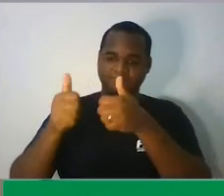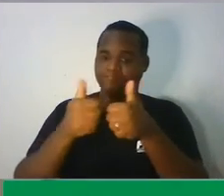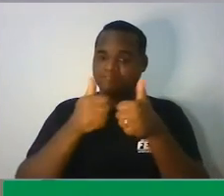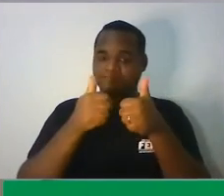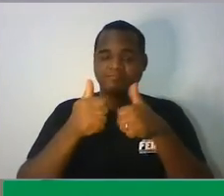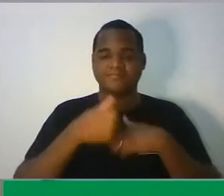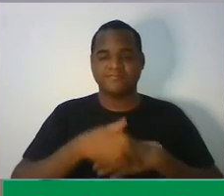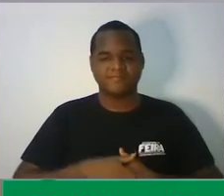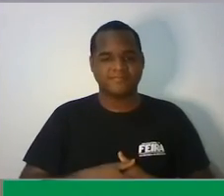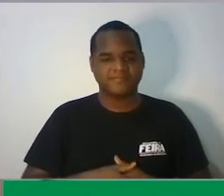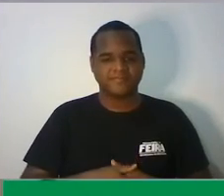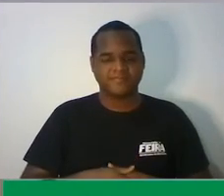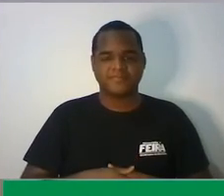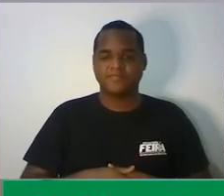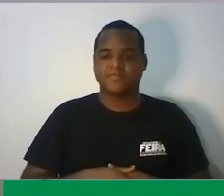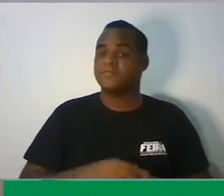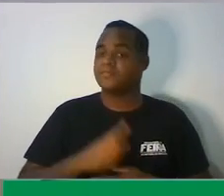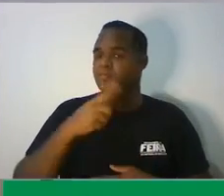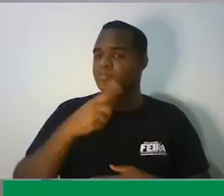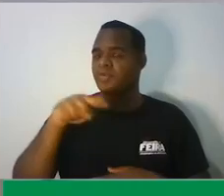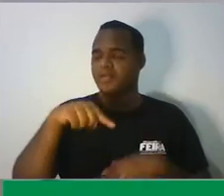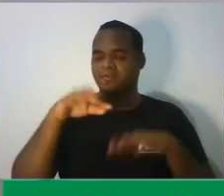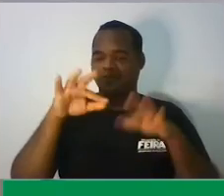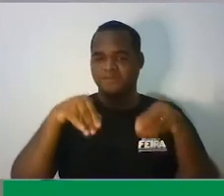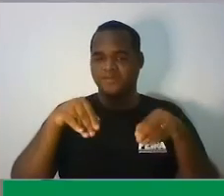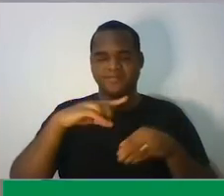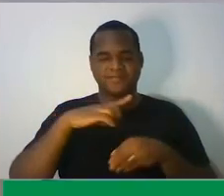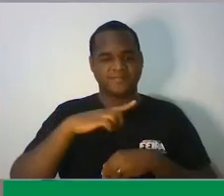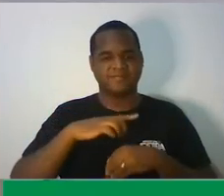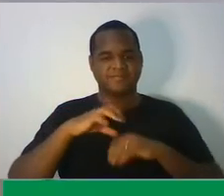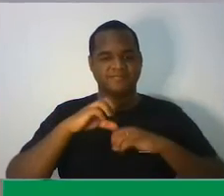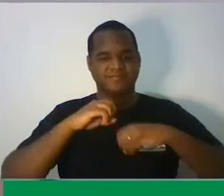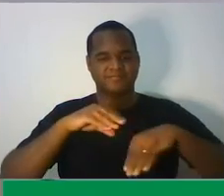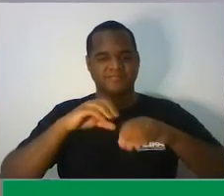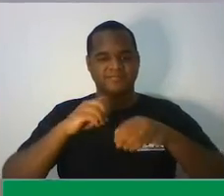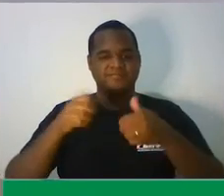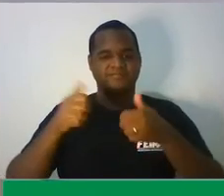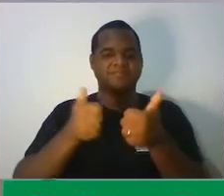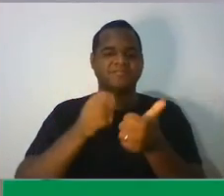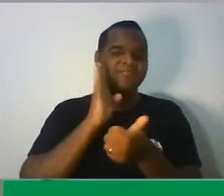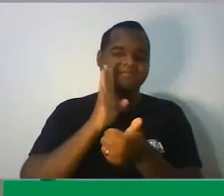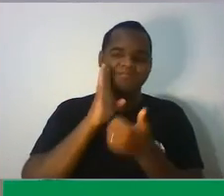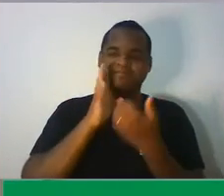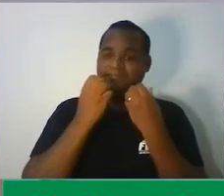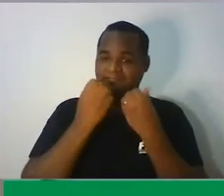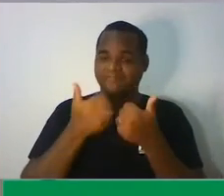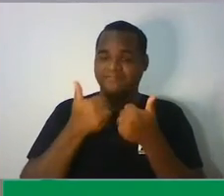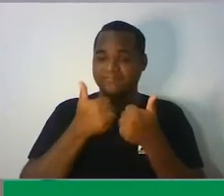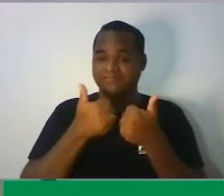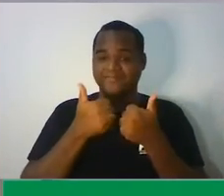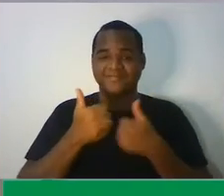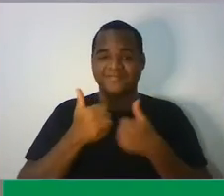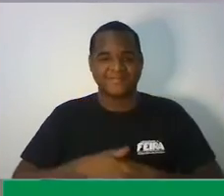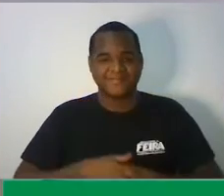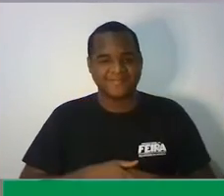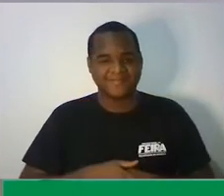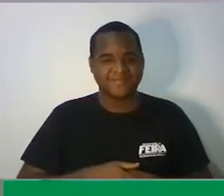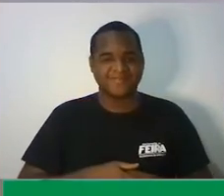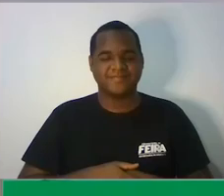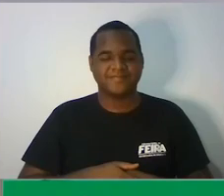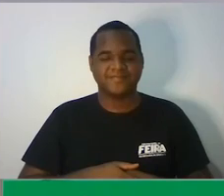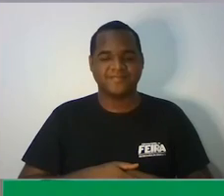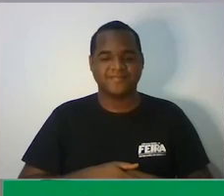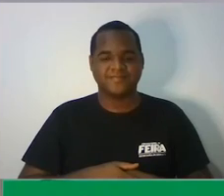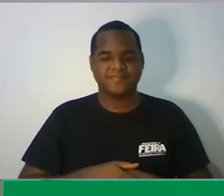para a gente finalizar essa aula que foi bacana né? essa aula que foi